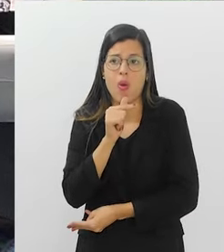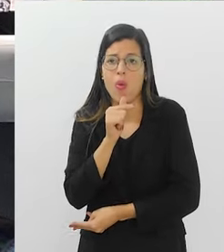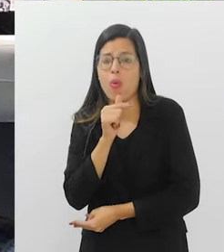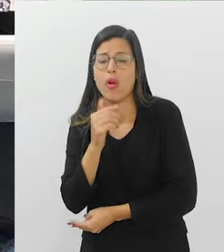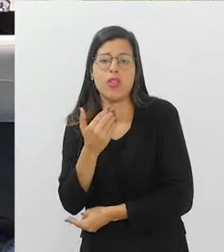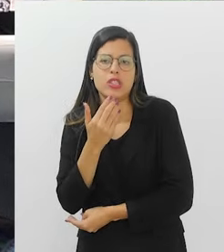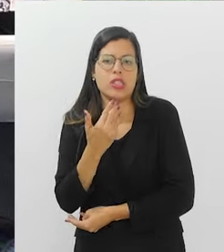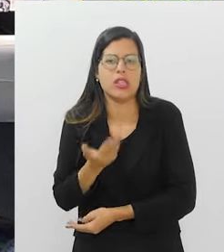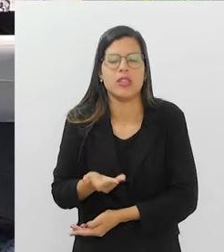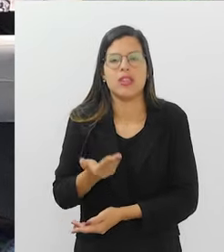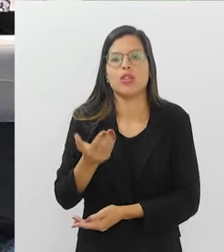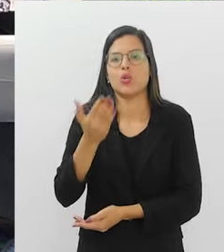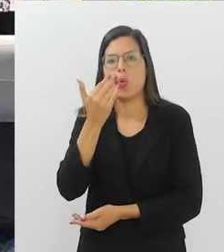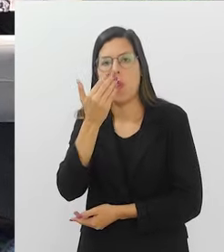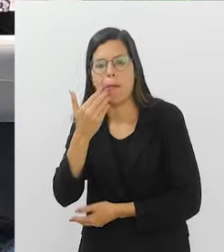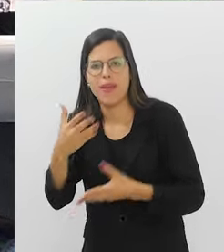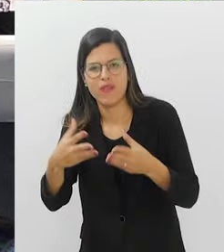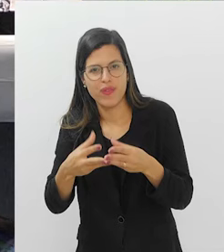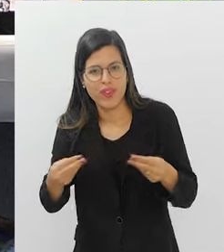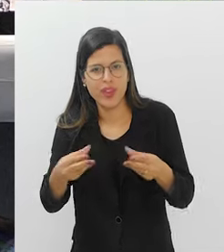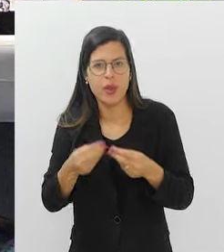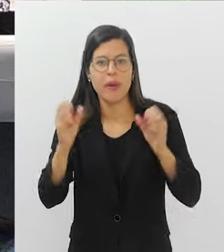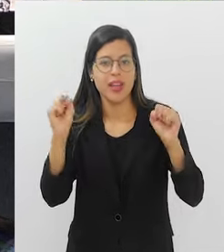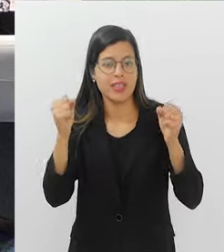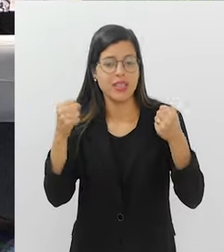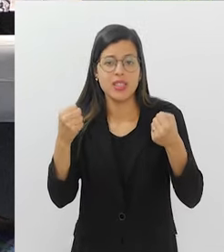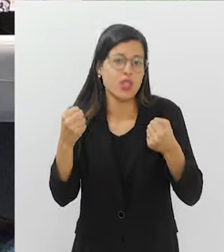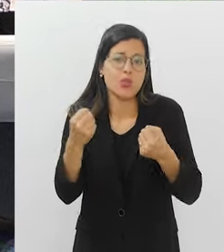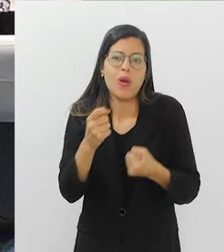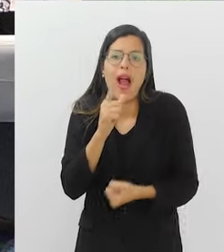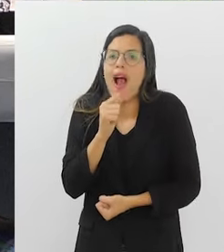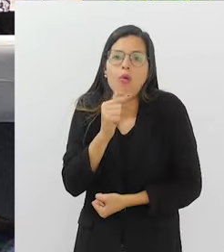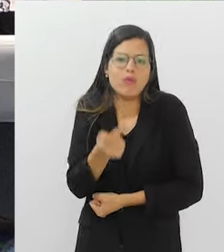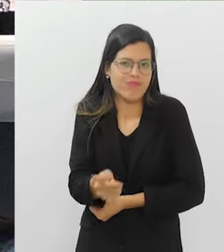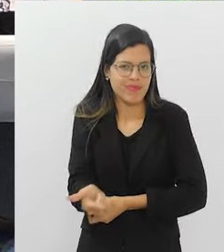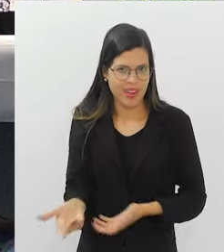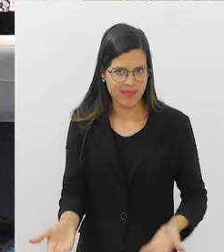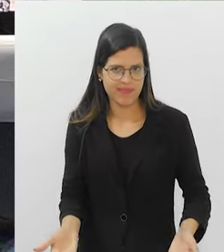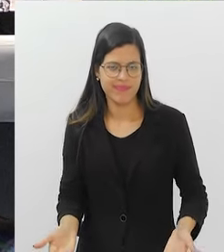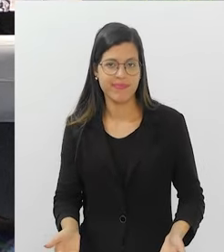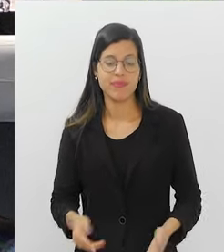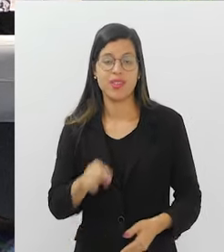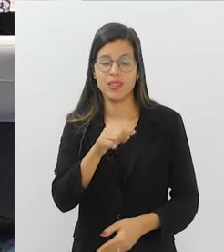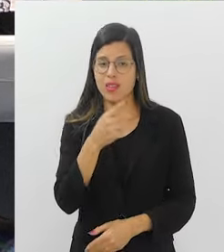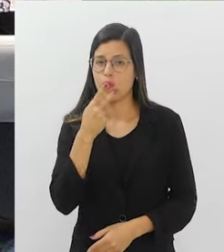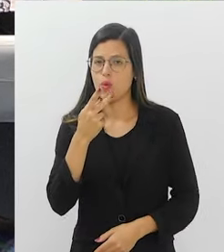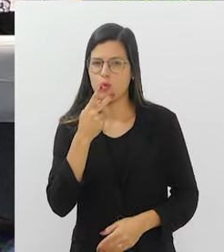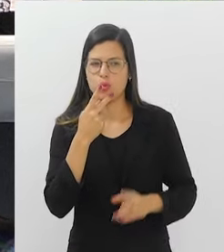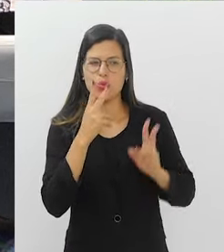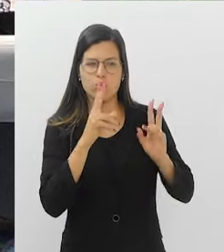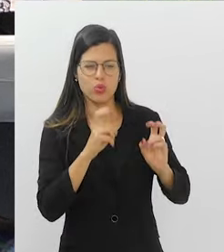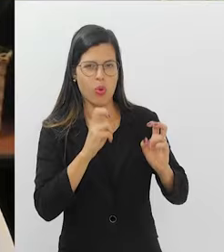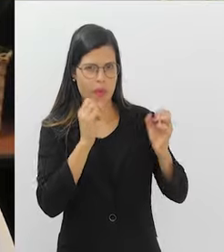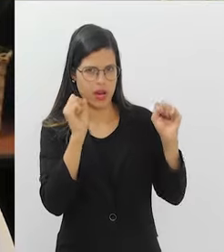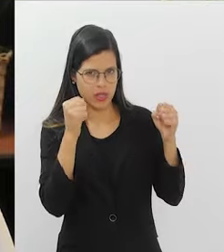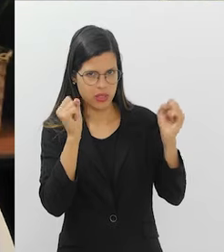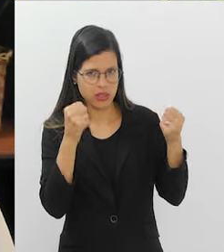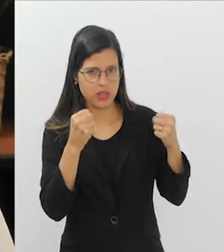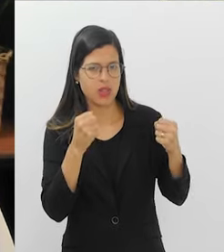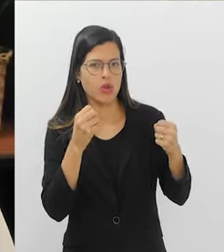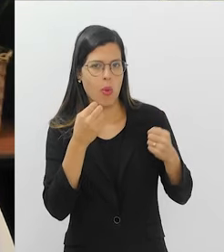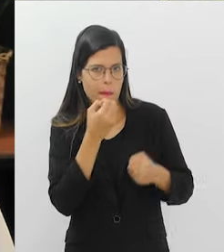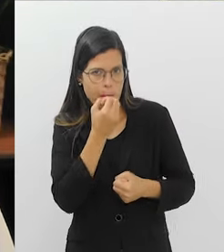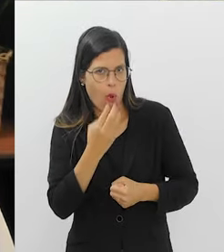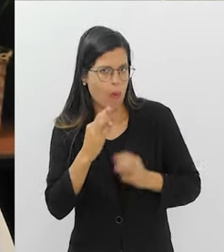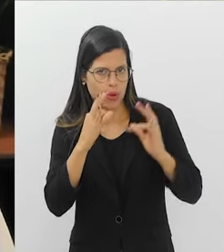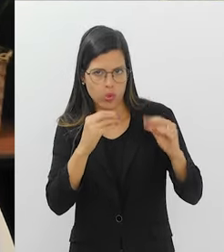adianta nós comermos fibra, fazermos exercícios e não ter a água. Agora, a senhora falou do exercício, claro, o exercício